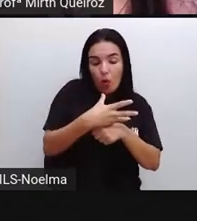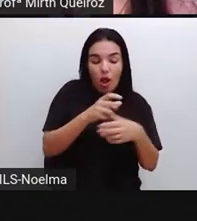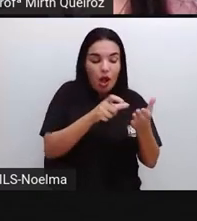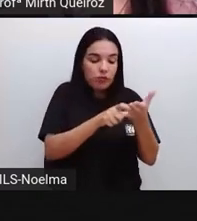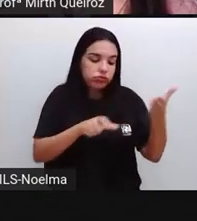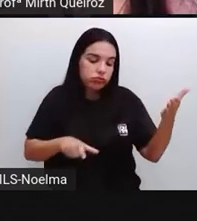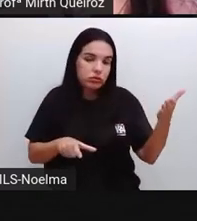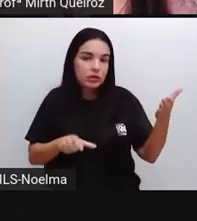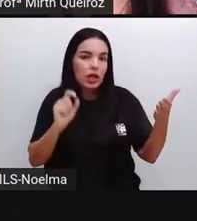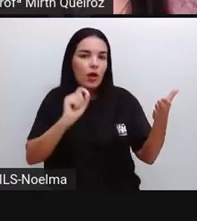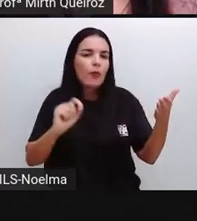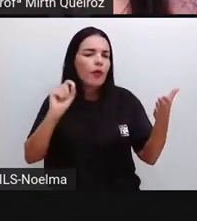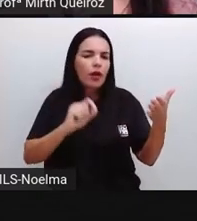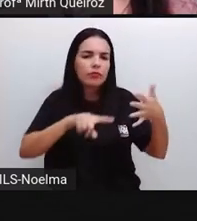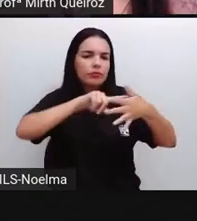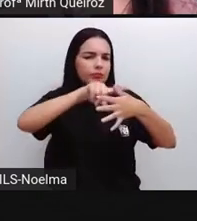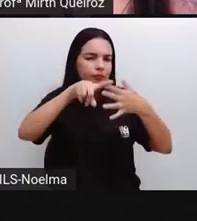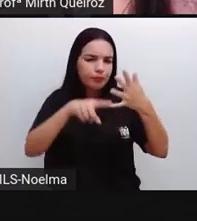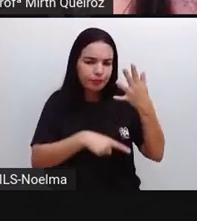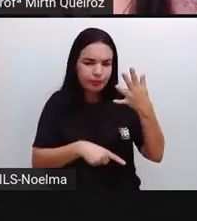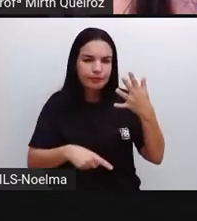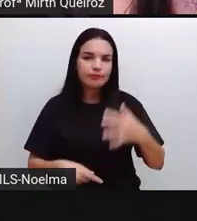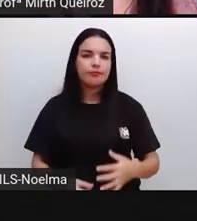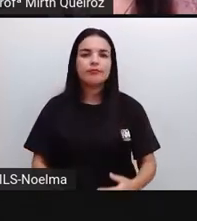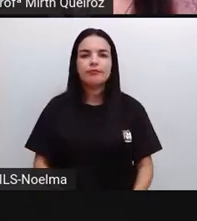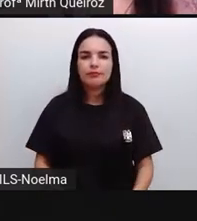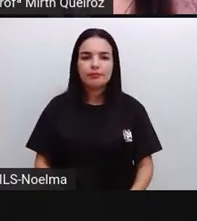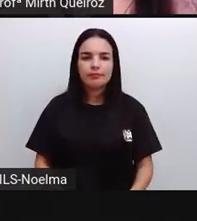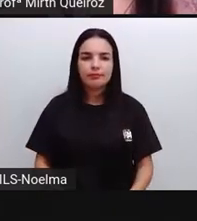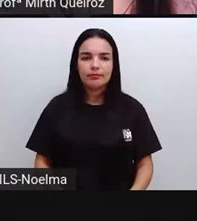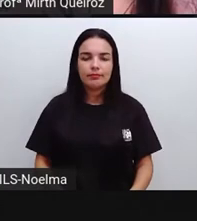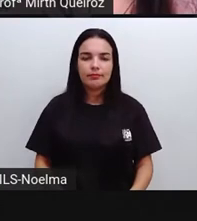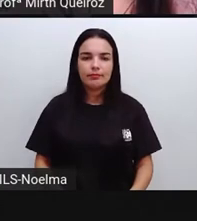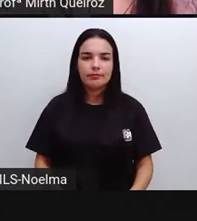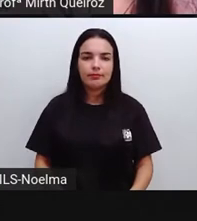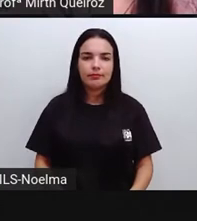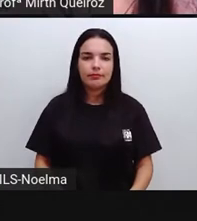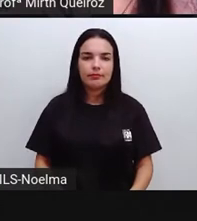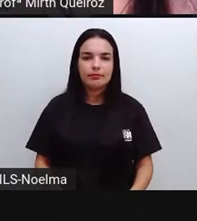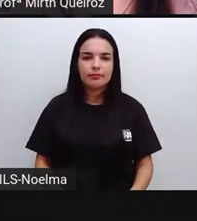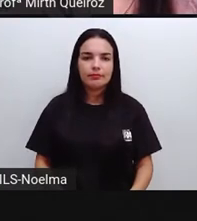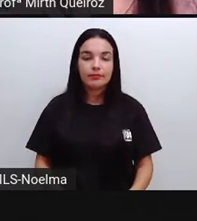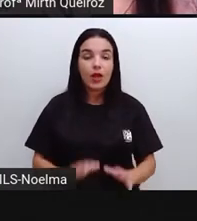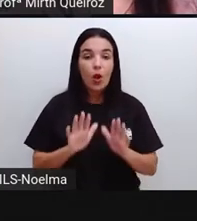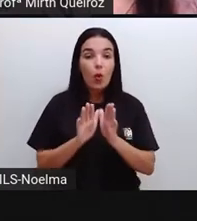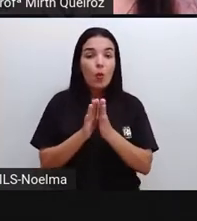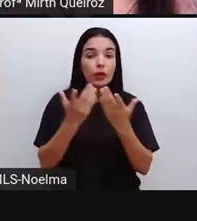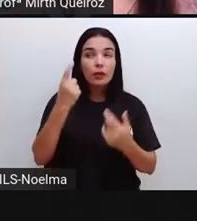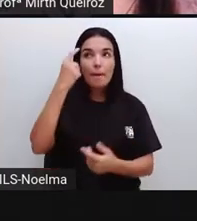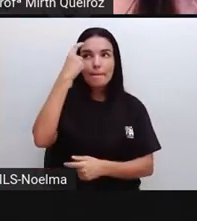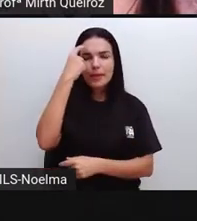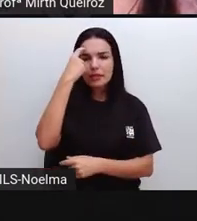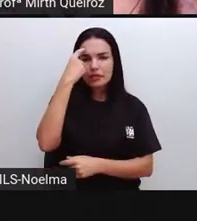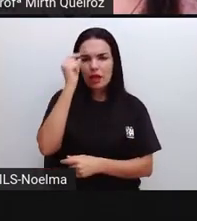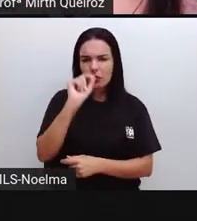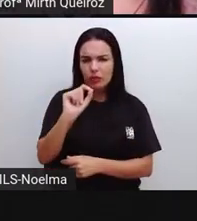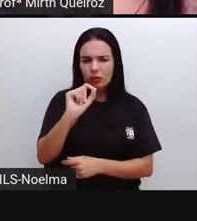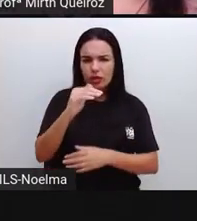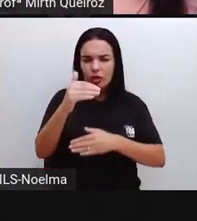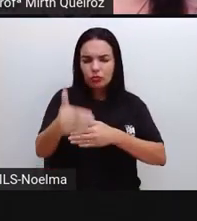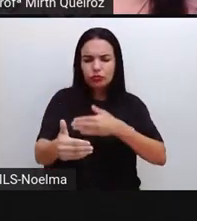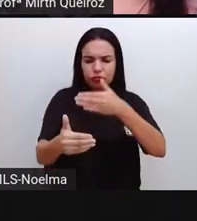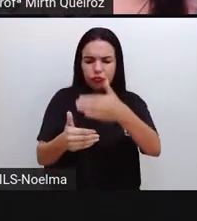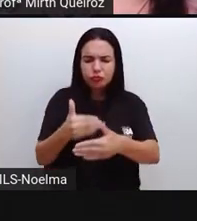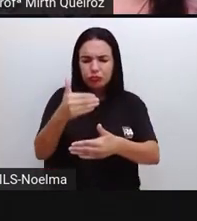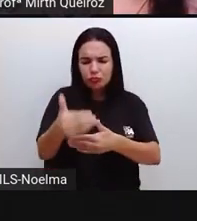gente tenha a conta de água nas nossas casas? Quando se pensa em geração